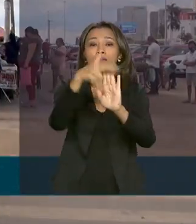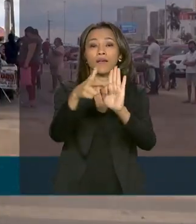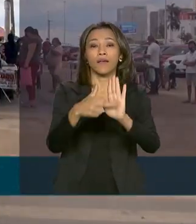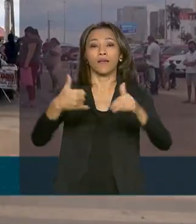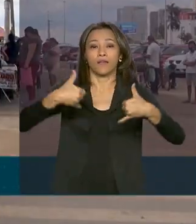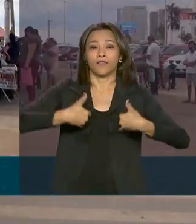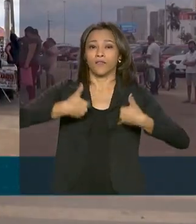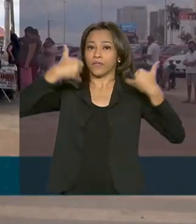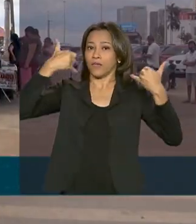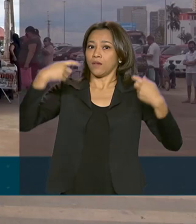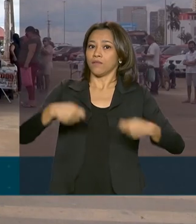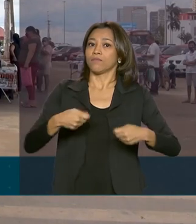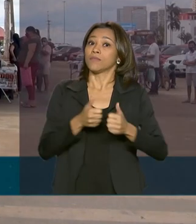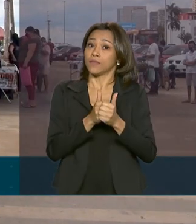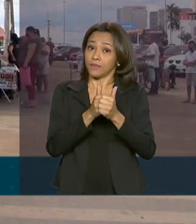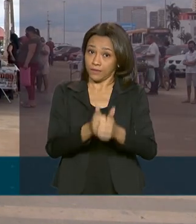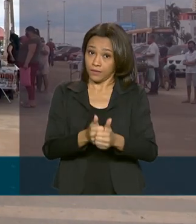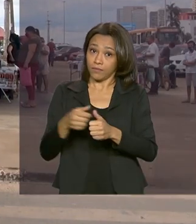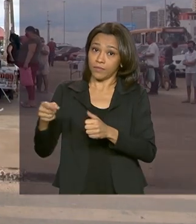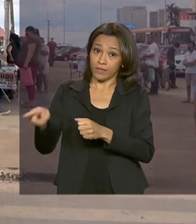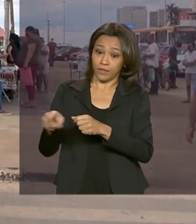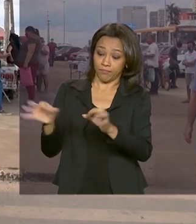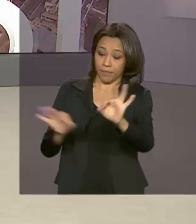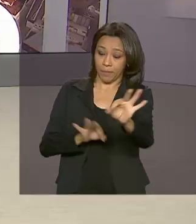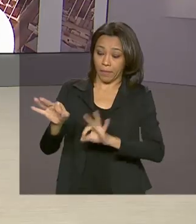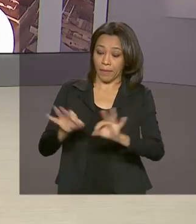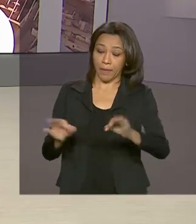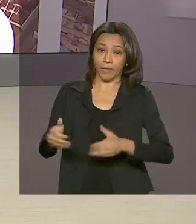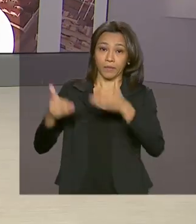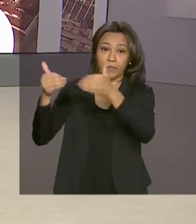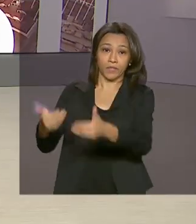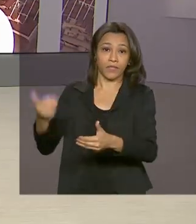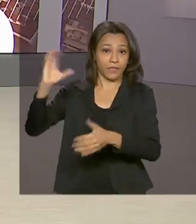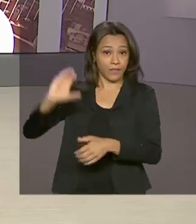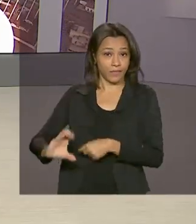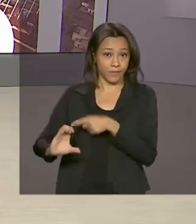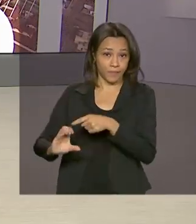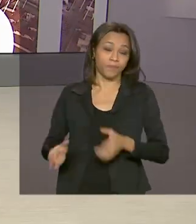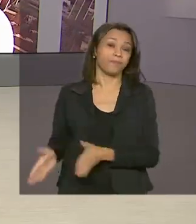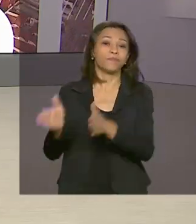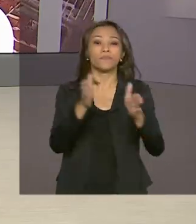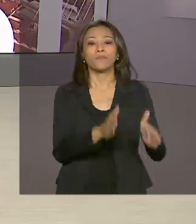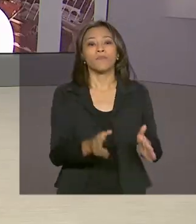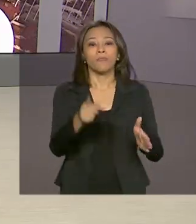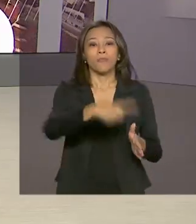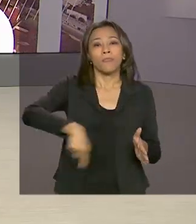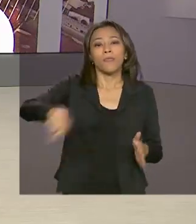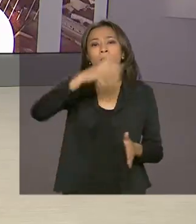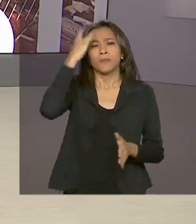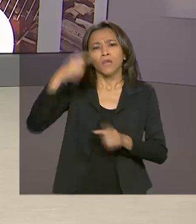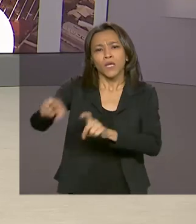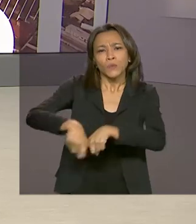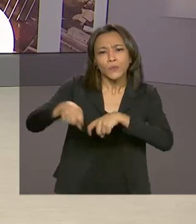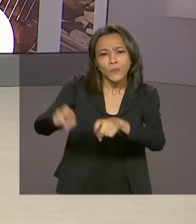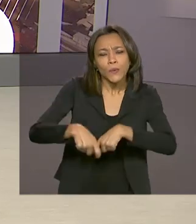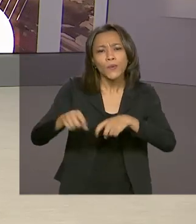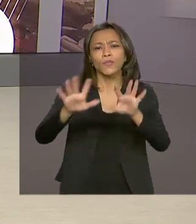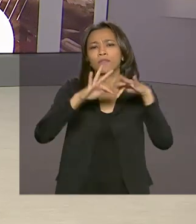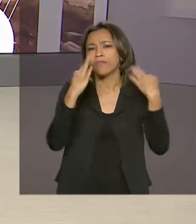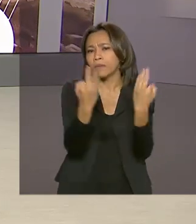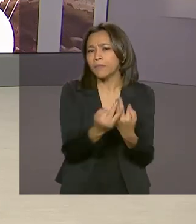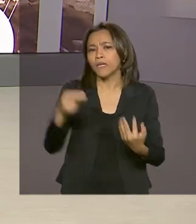conforme o calendário do Ministério da Cidadania. Agricultores familiares do Nordeste vão receber